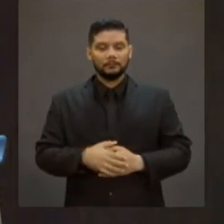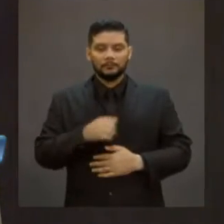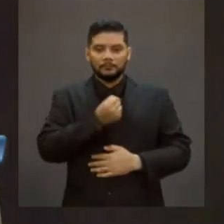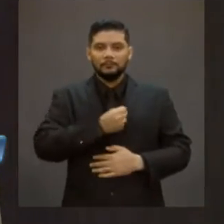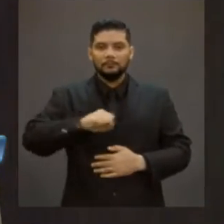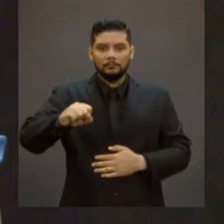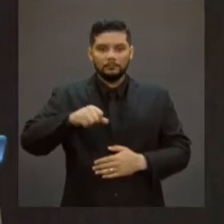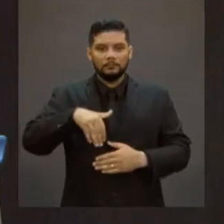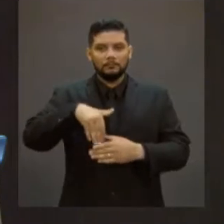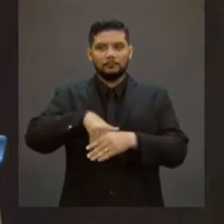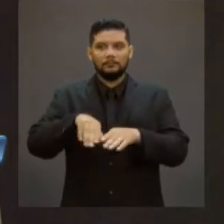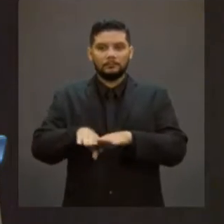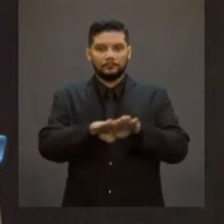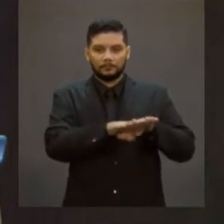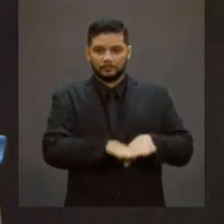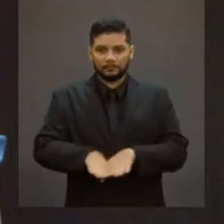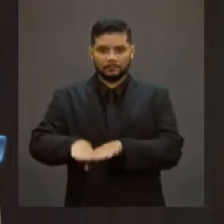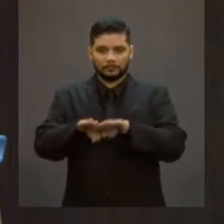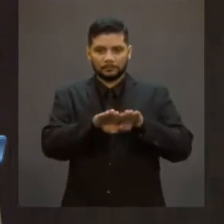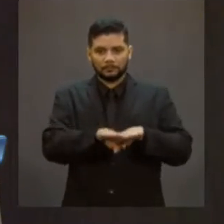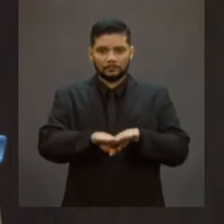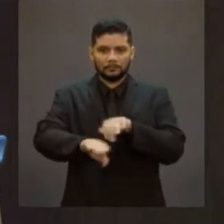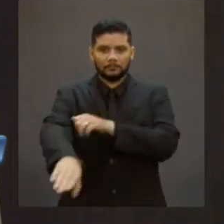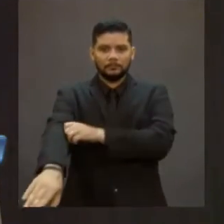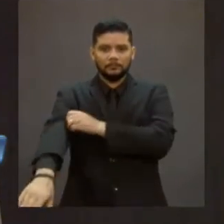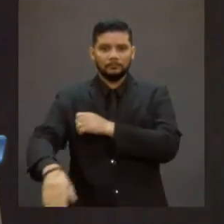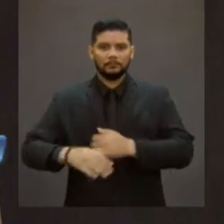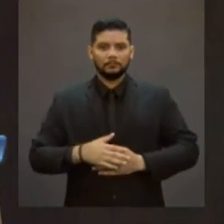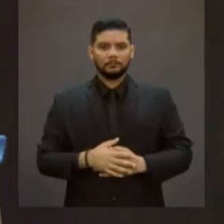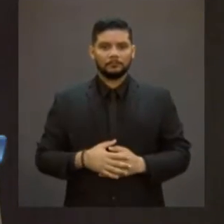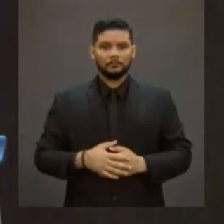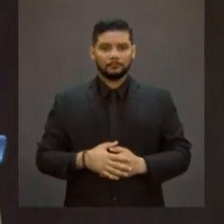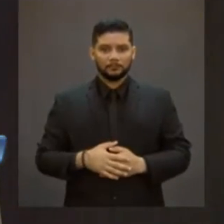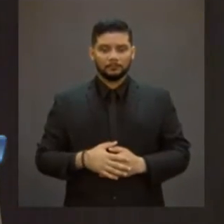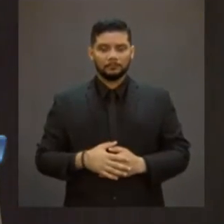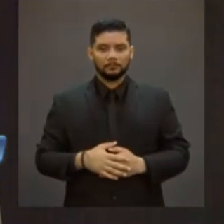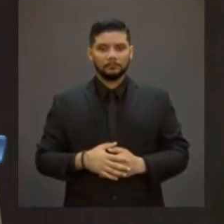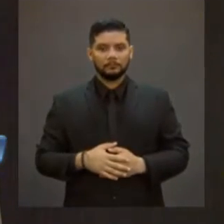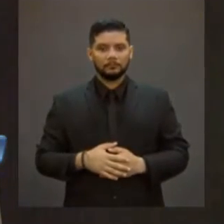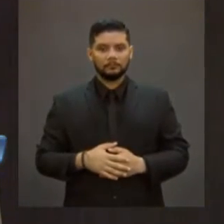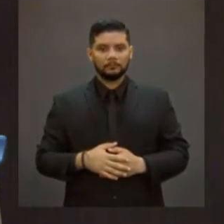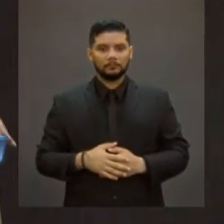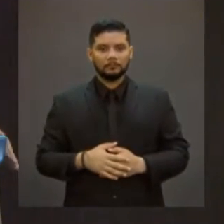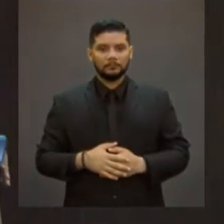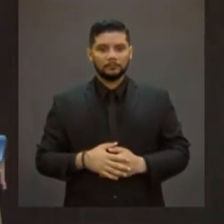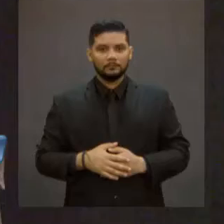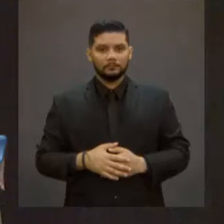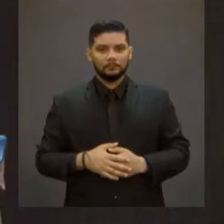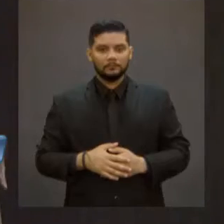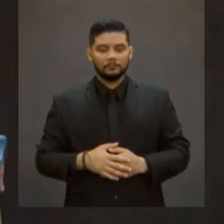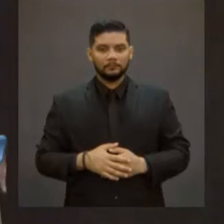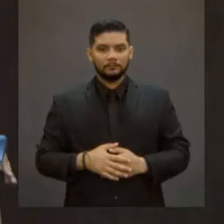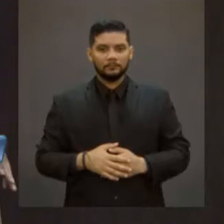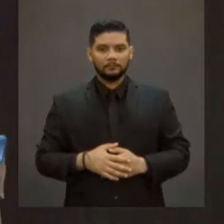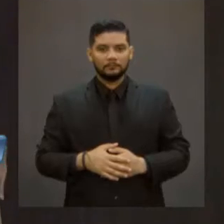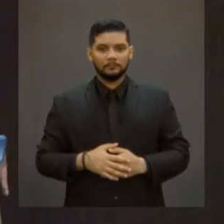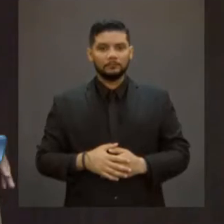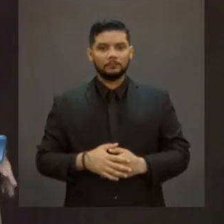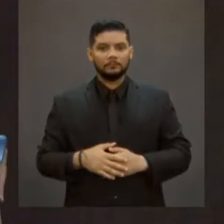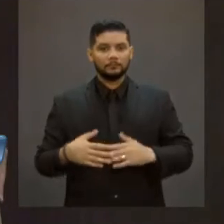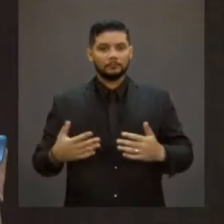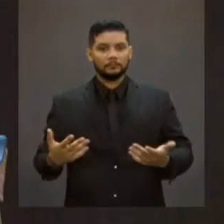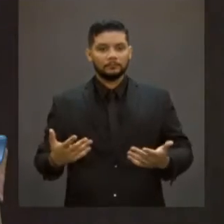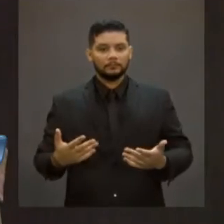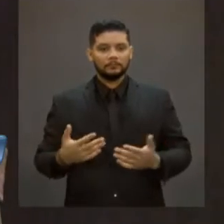democracia e da República. O que aconteceu agora, na semana passada, na Bolívia, indiscutivelmente,